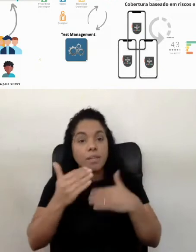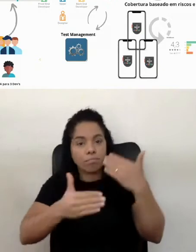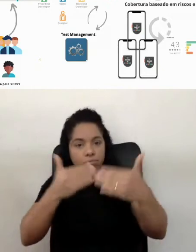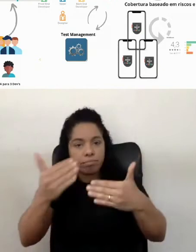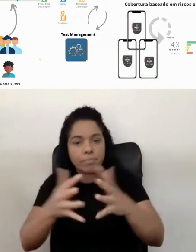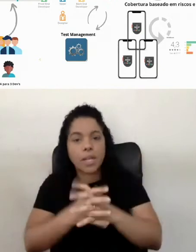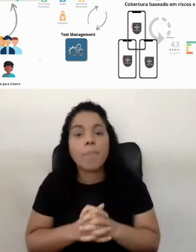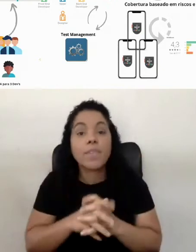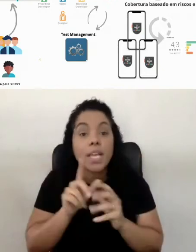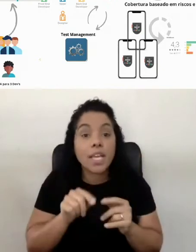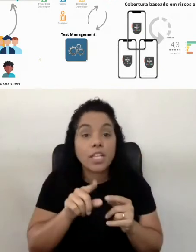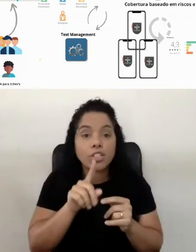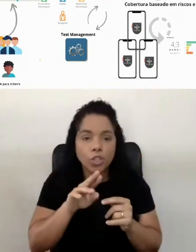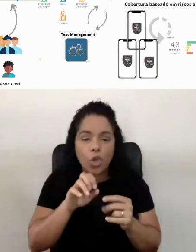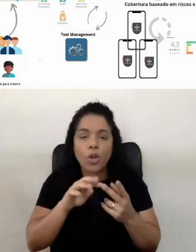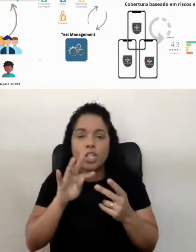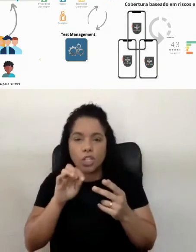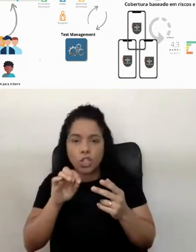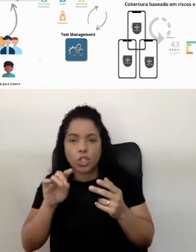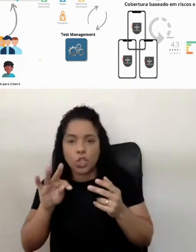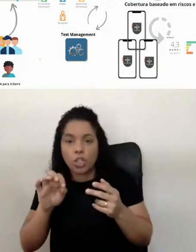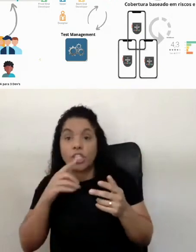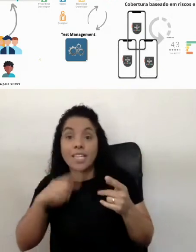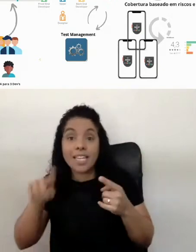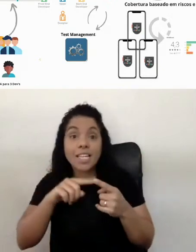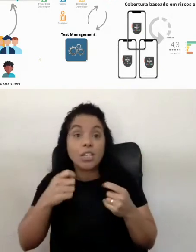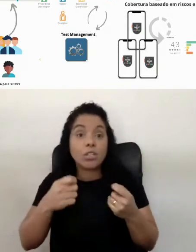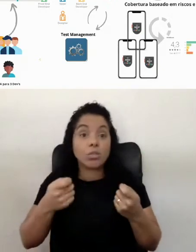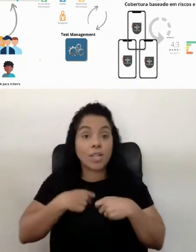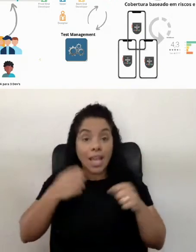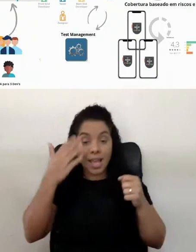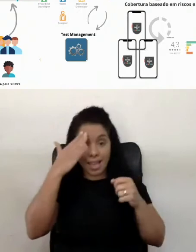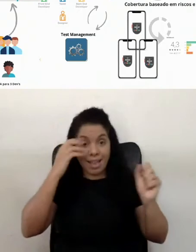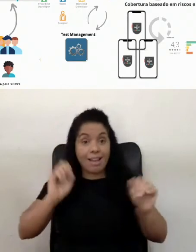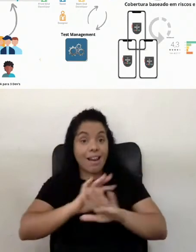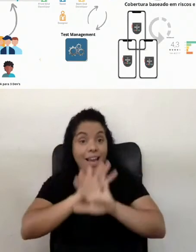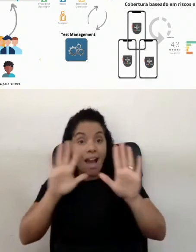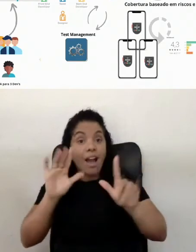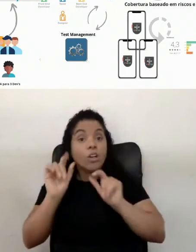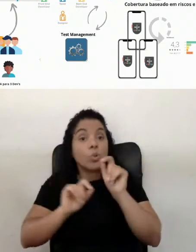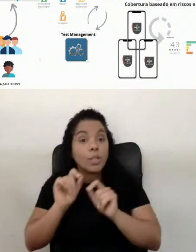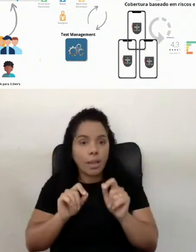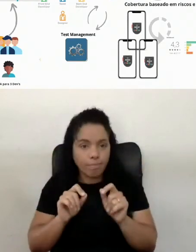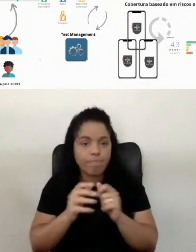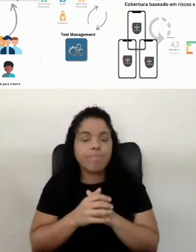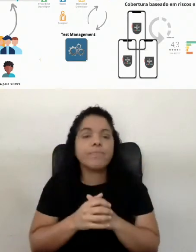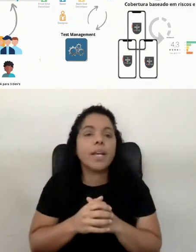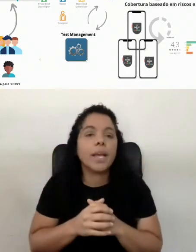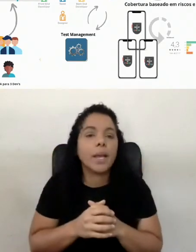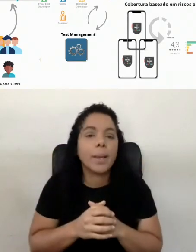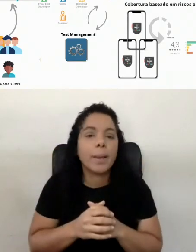isso, né? Isso nos dá mais clareza, né? Para poder até